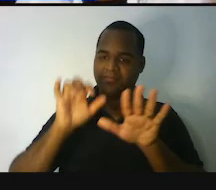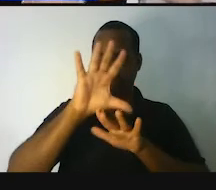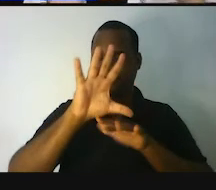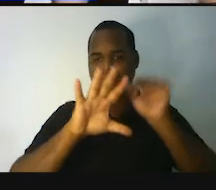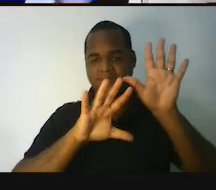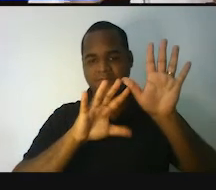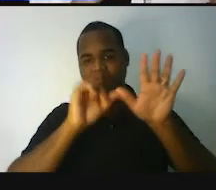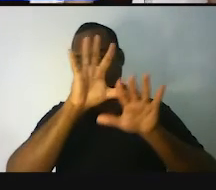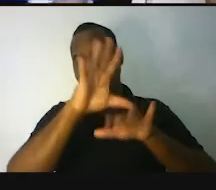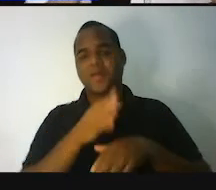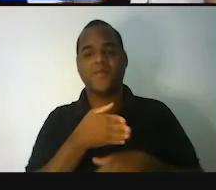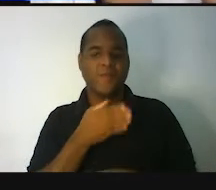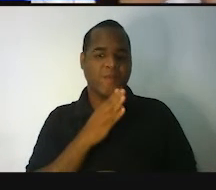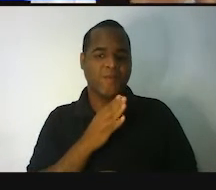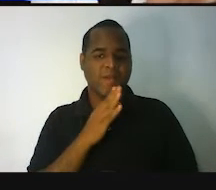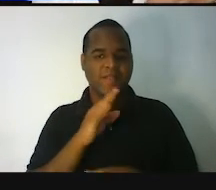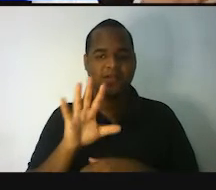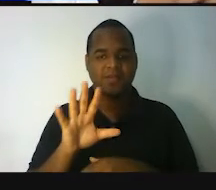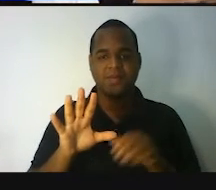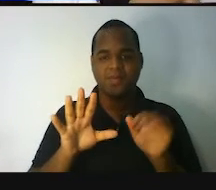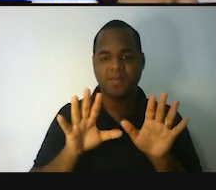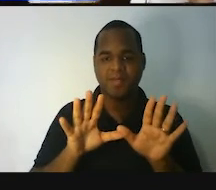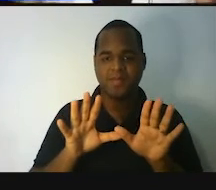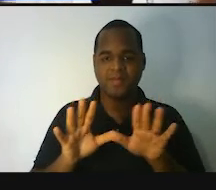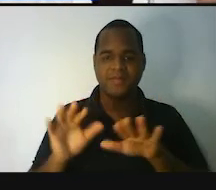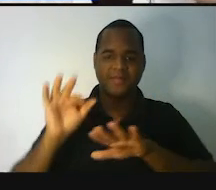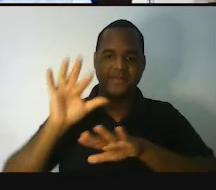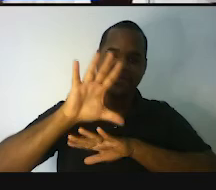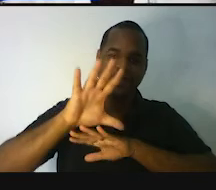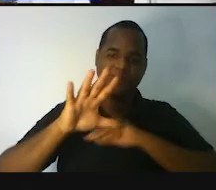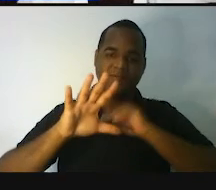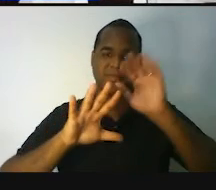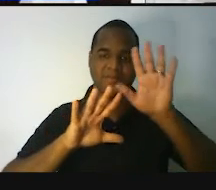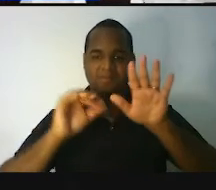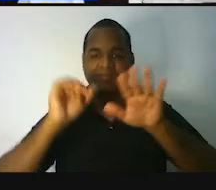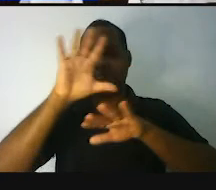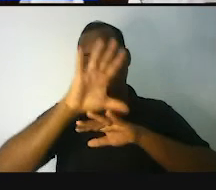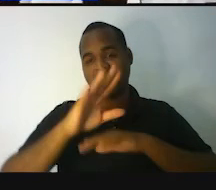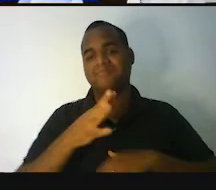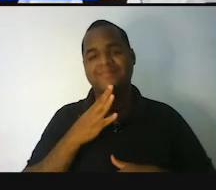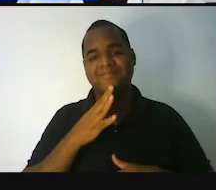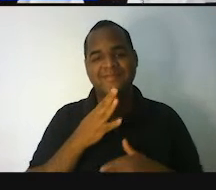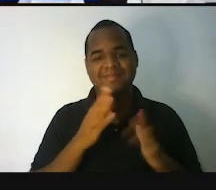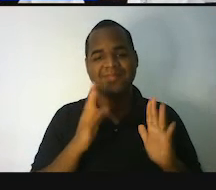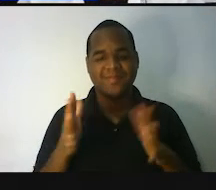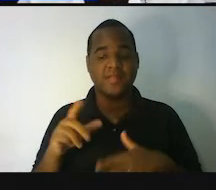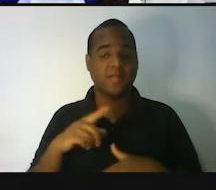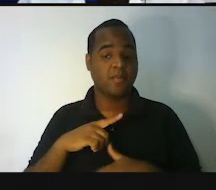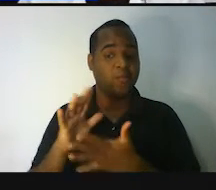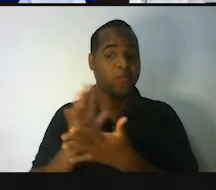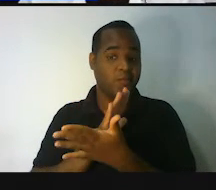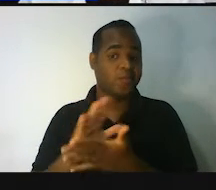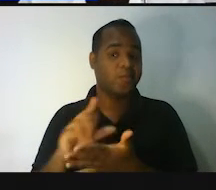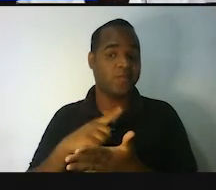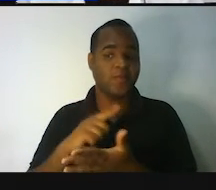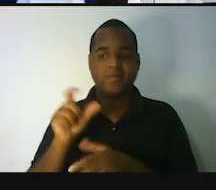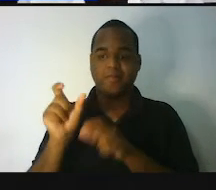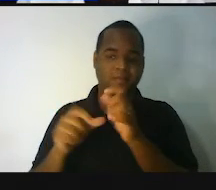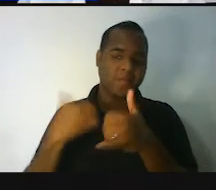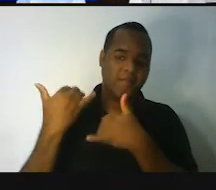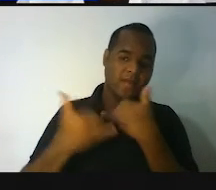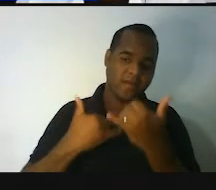Medir as coisas com palmo, olha. Olha, você já deve ter feito isso em algum momento, em alguma